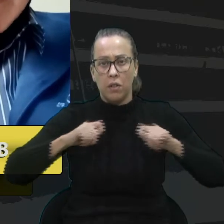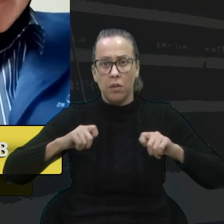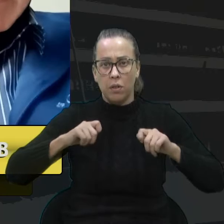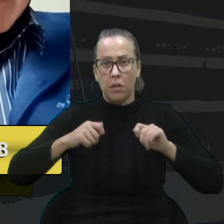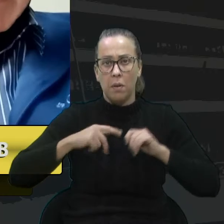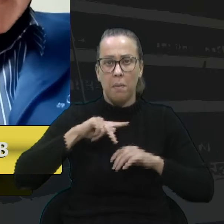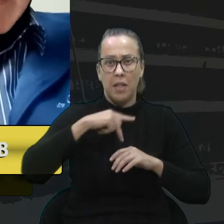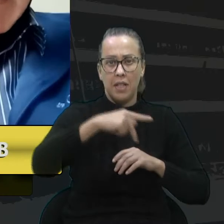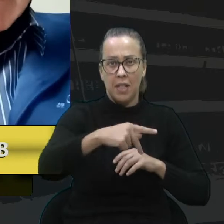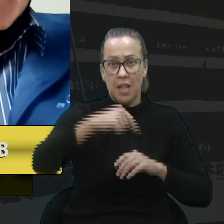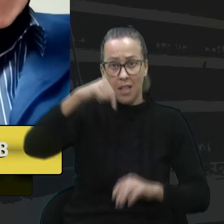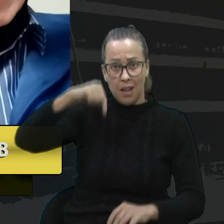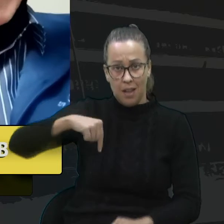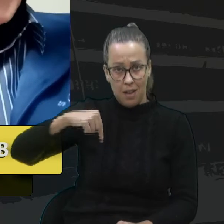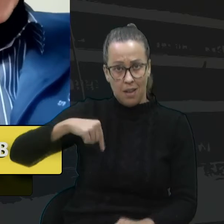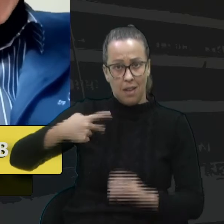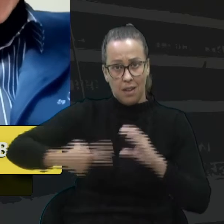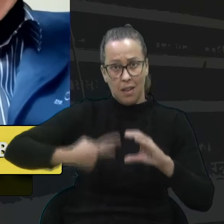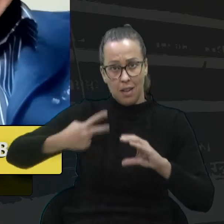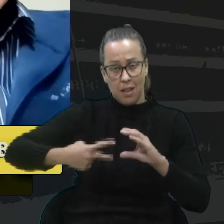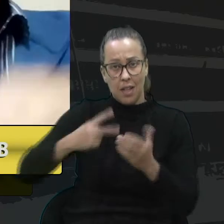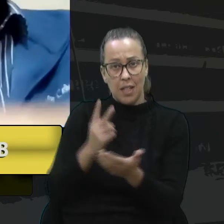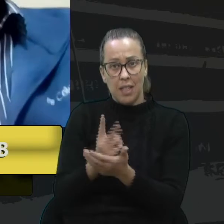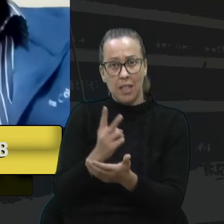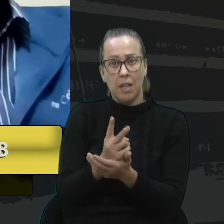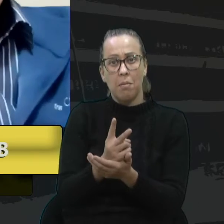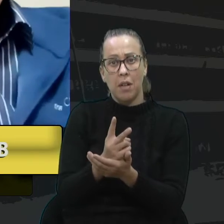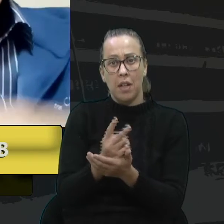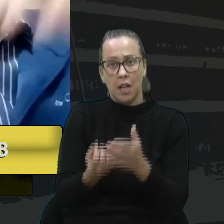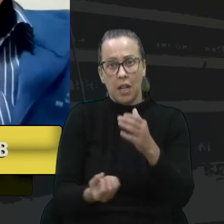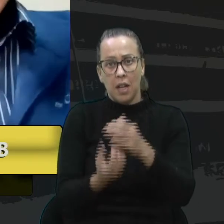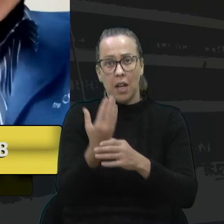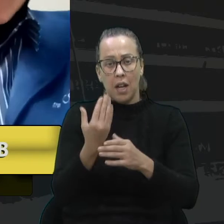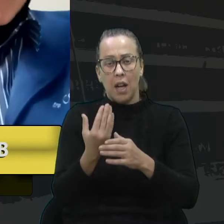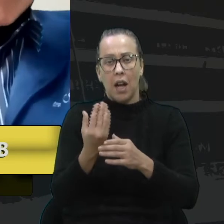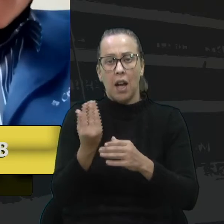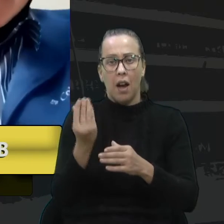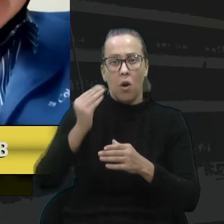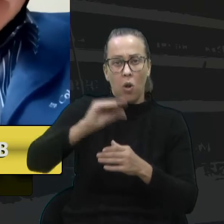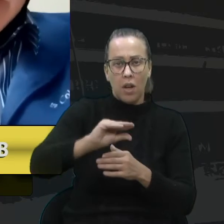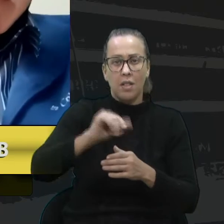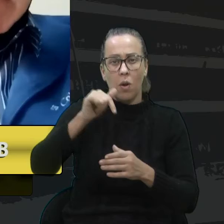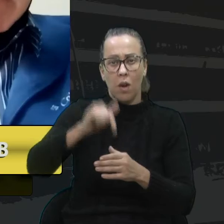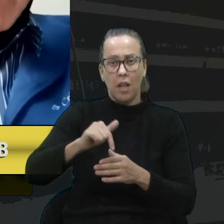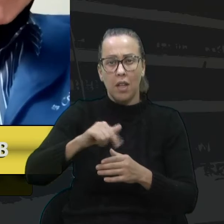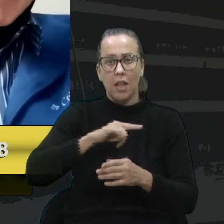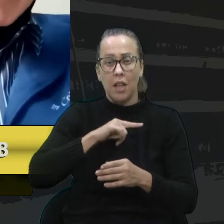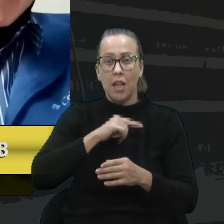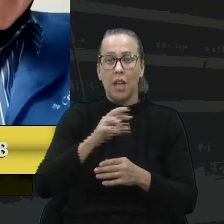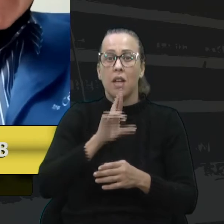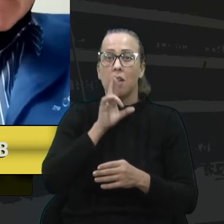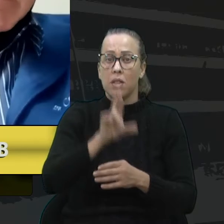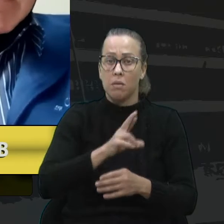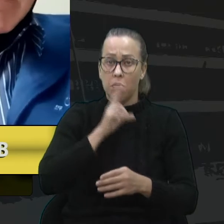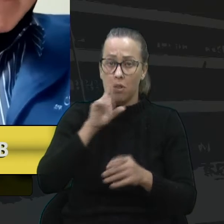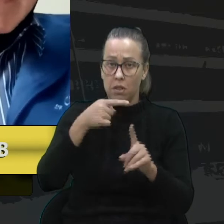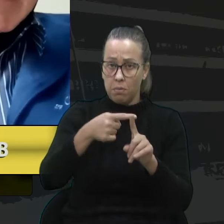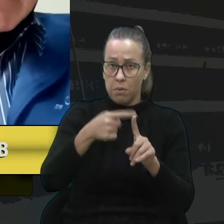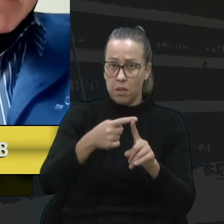presidência dessa casa, conduziu a instalação e, pelo que consta, já estamos tendo bons resultados.